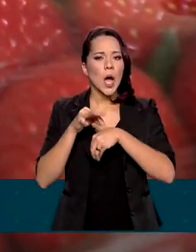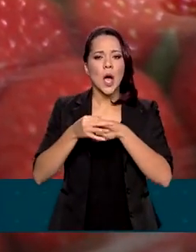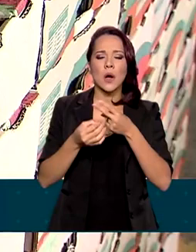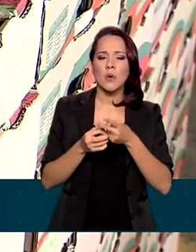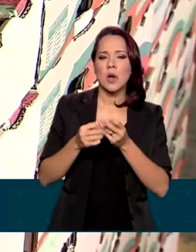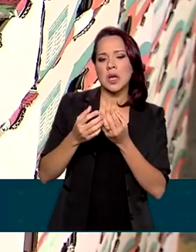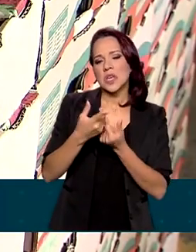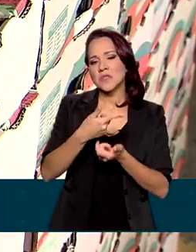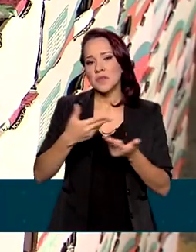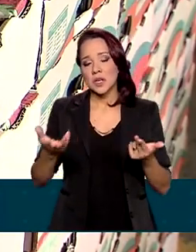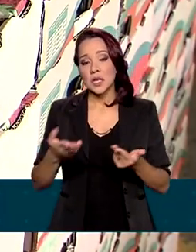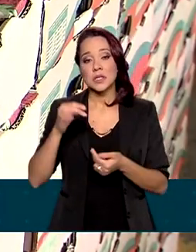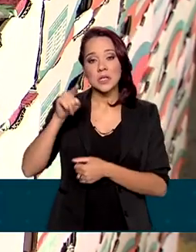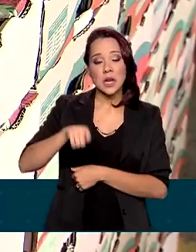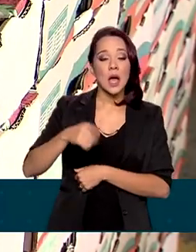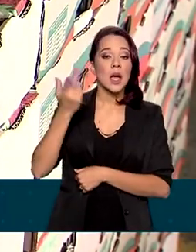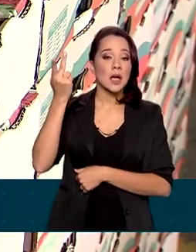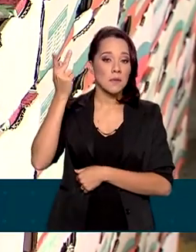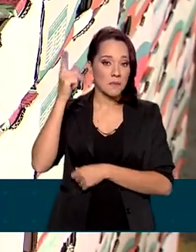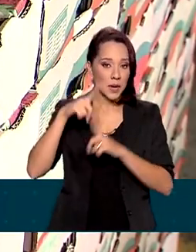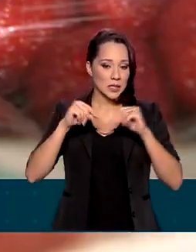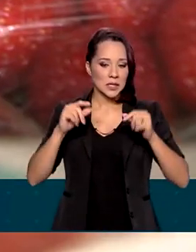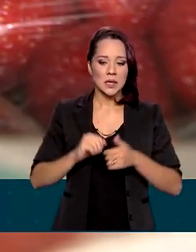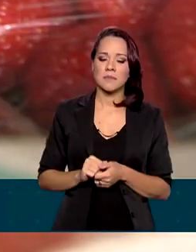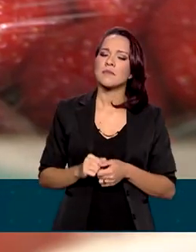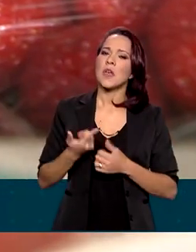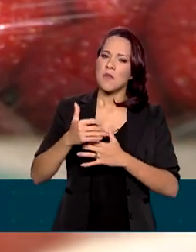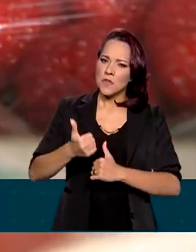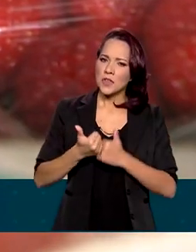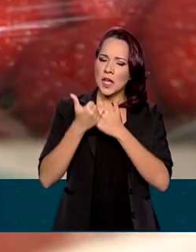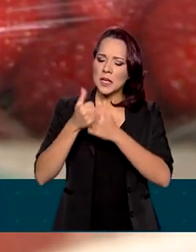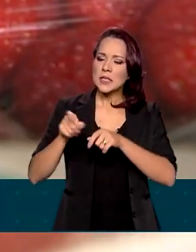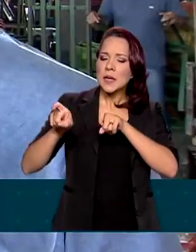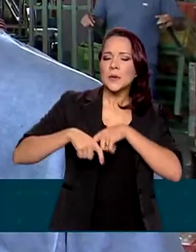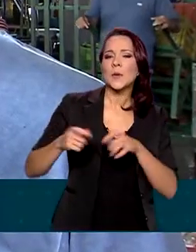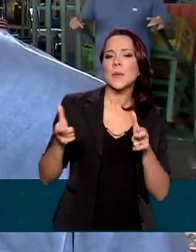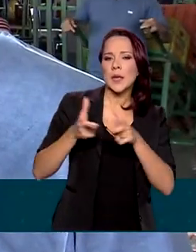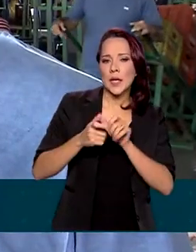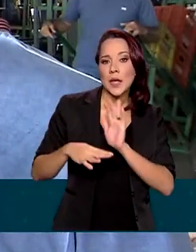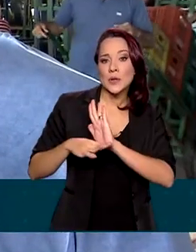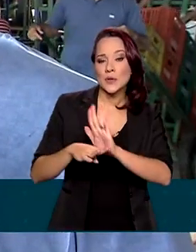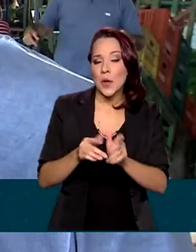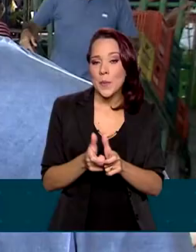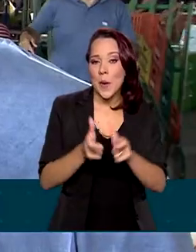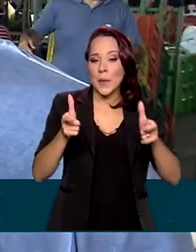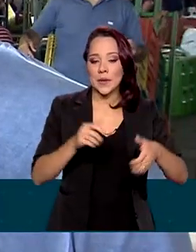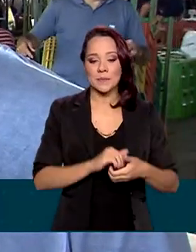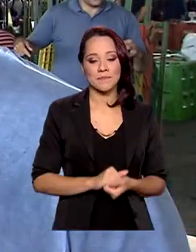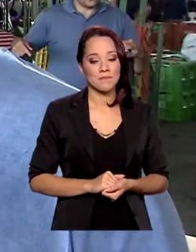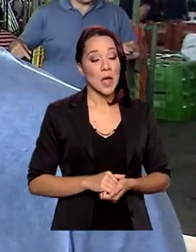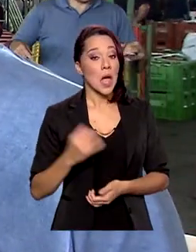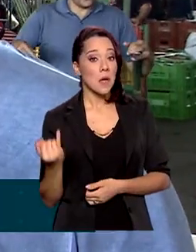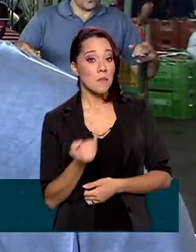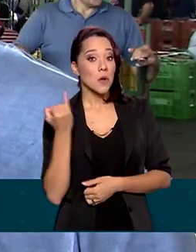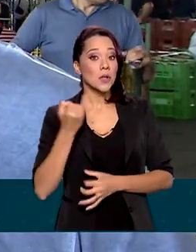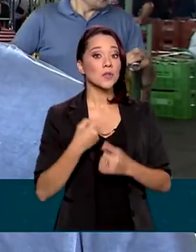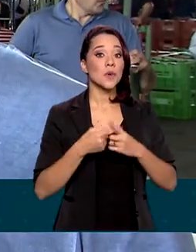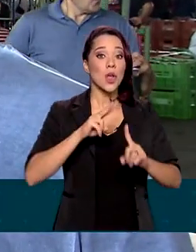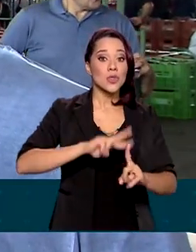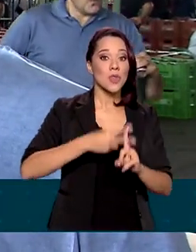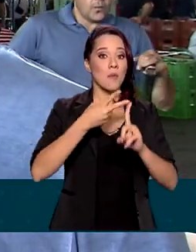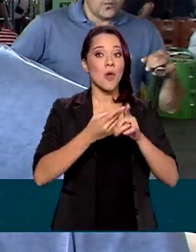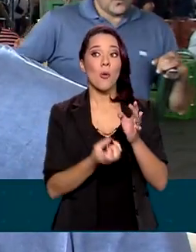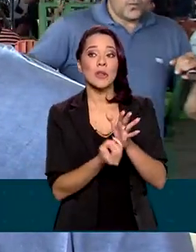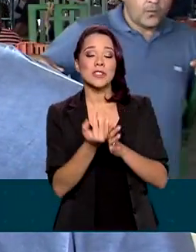Distrito Federal, a ampliação fortalece o trabalho dos pequenos agricultores. É muito importante, porque dobrou a